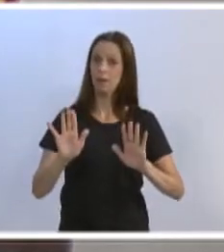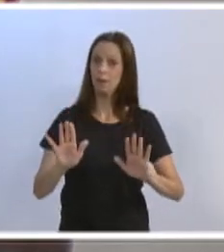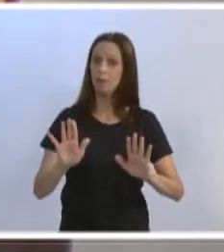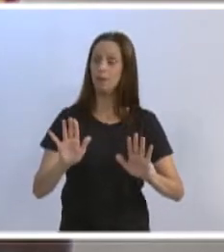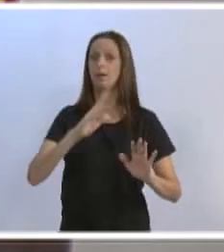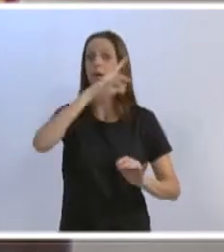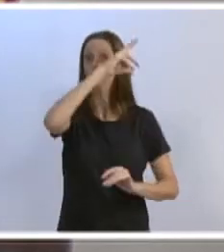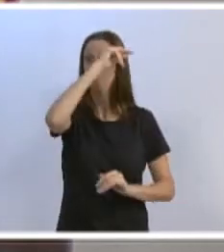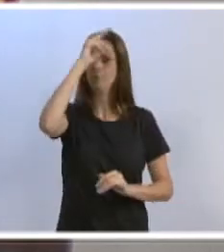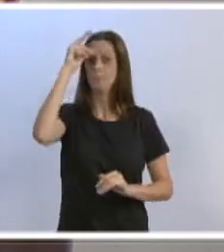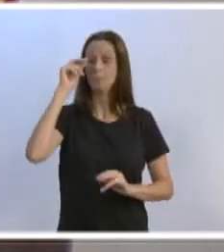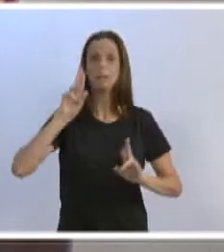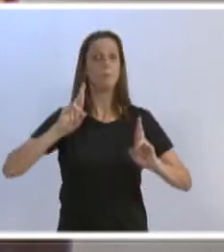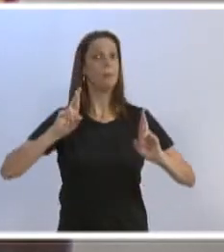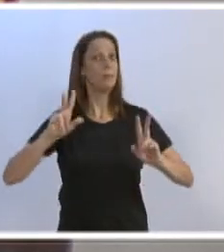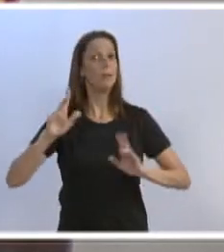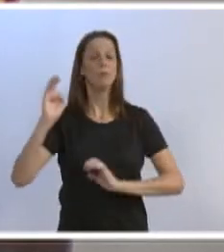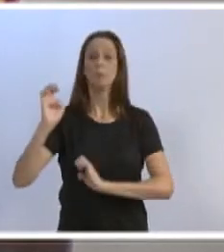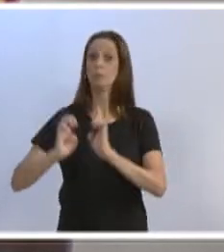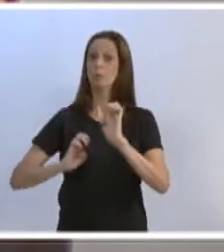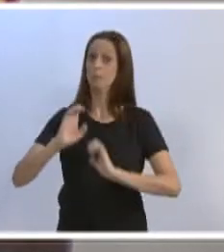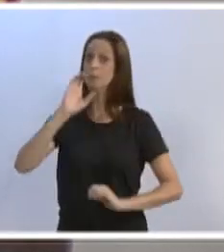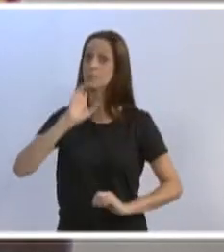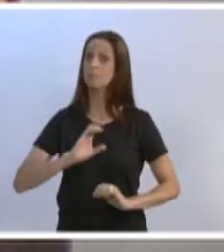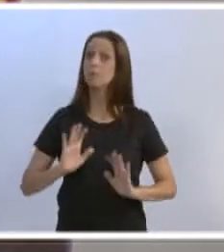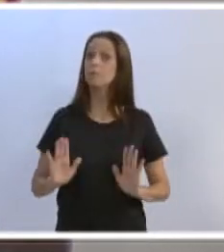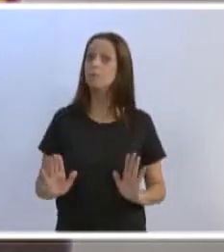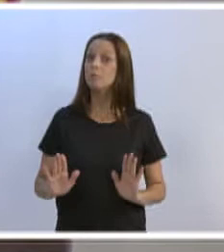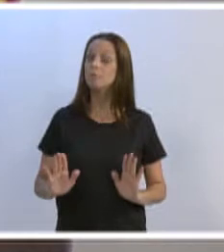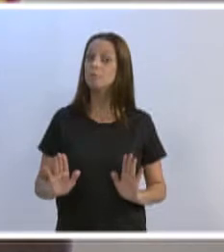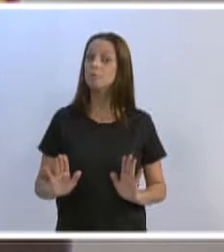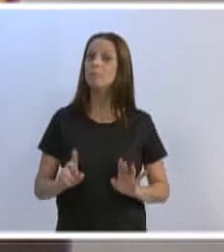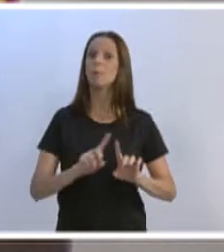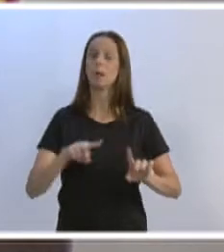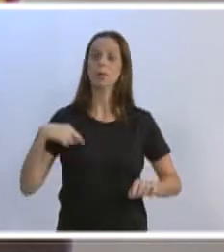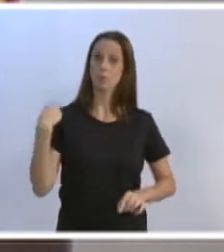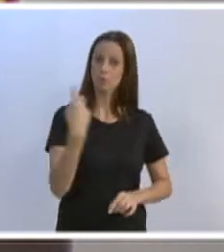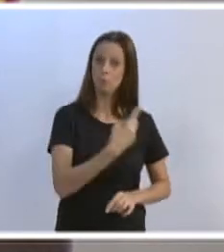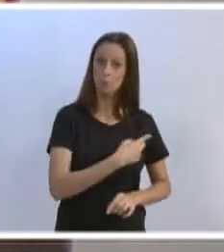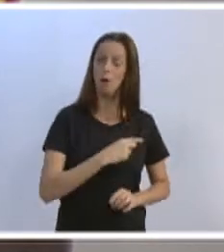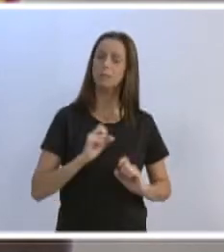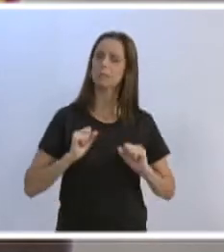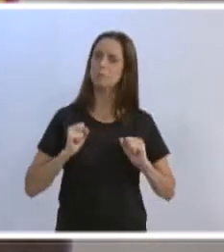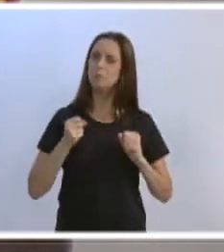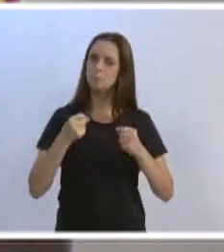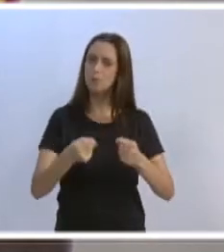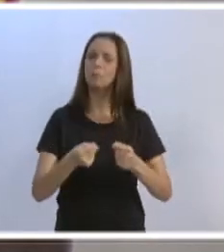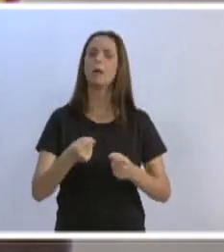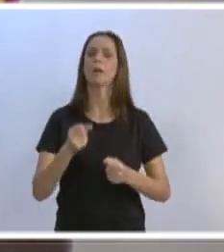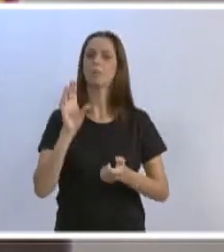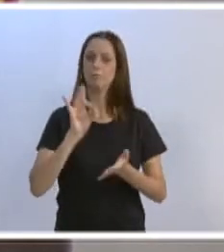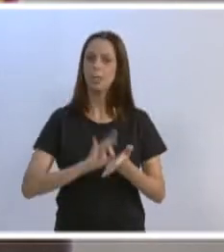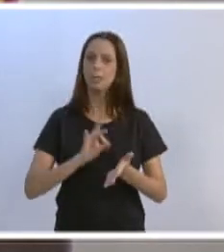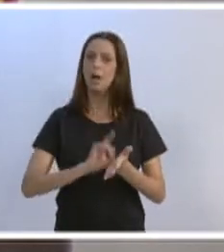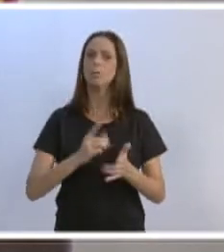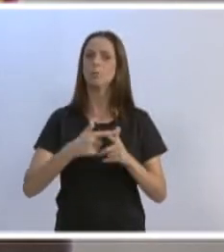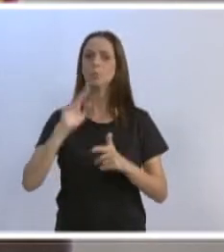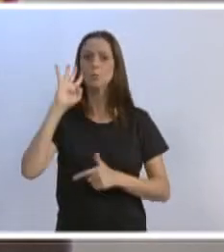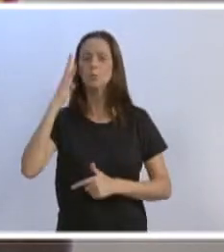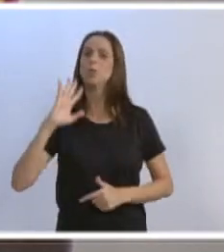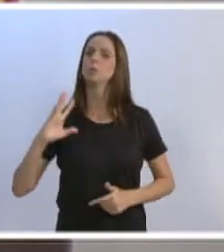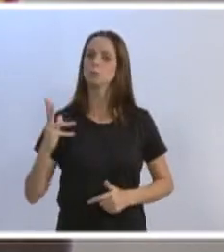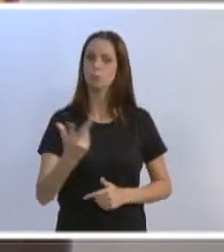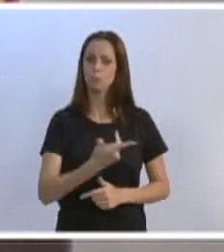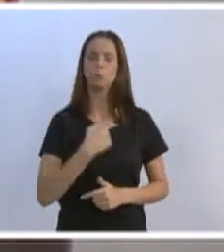pública trabalha diferente de uma empresa civil. Mas nós trabalhamos para que a coisa aconteça. Todos são comprometidos. Todos têm seus trabalhos, todos